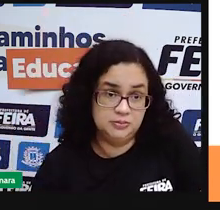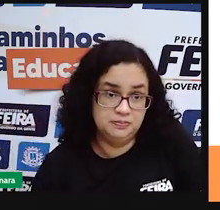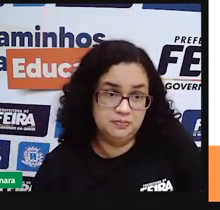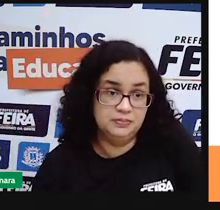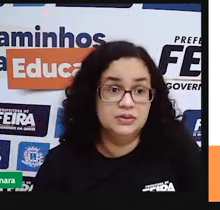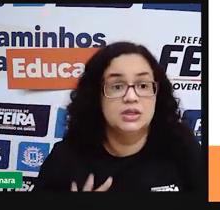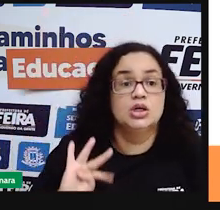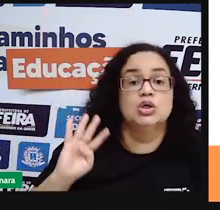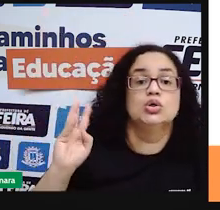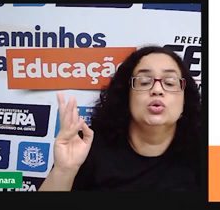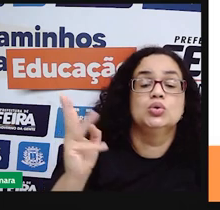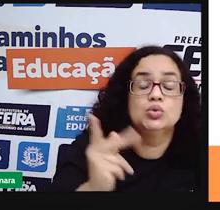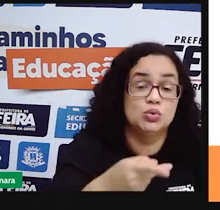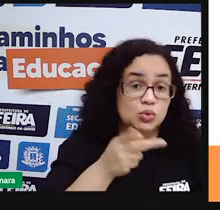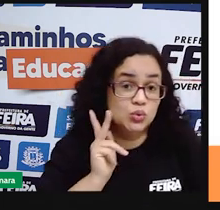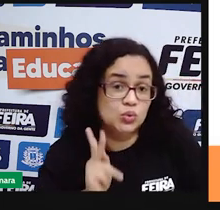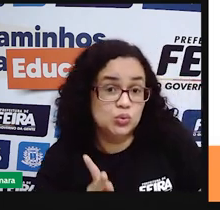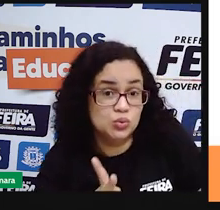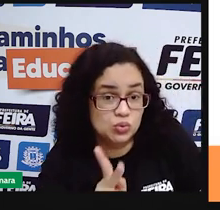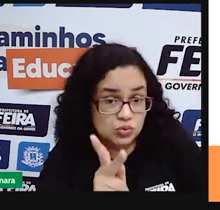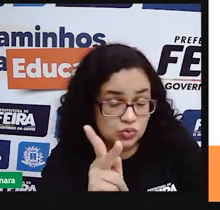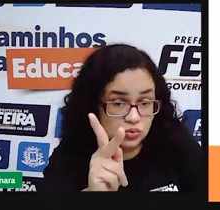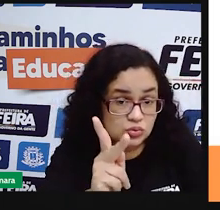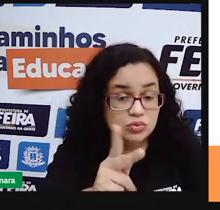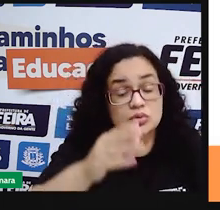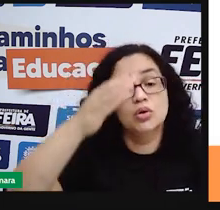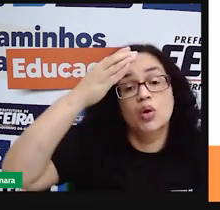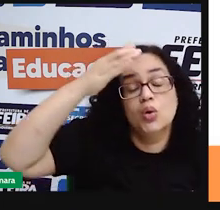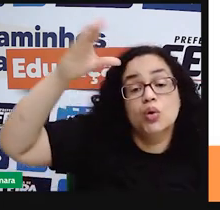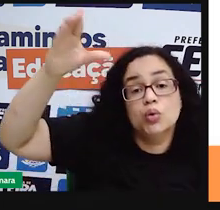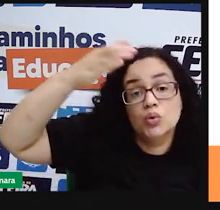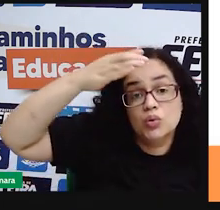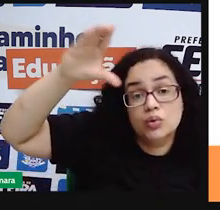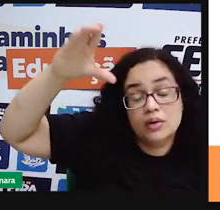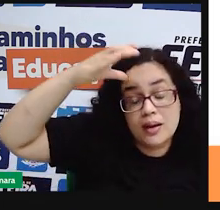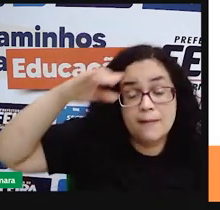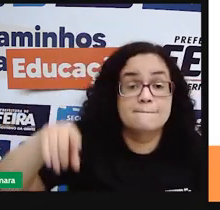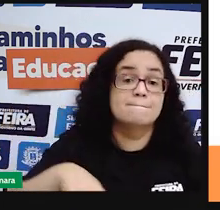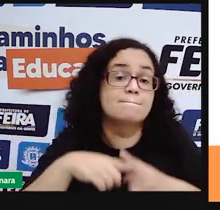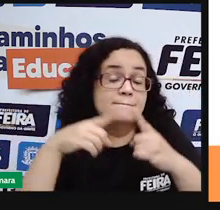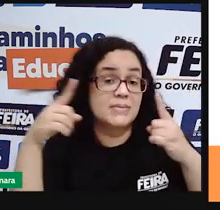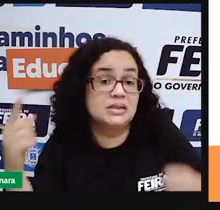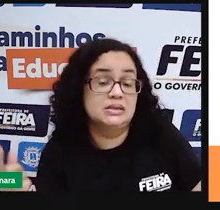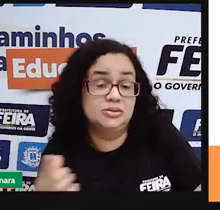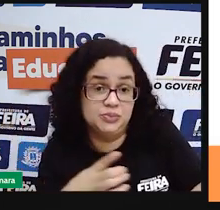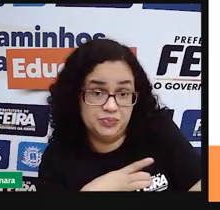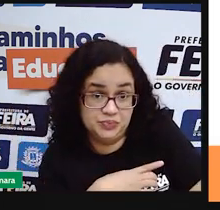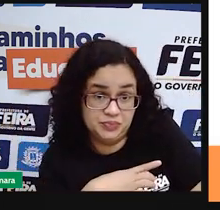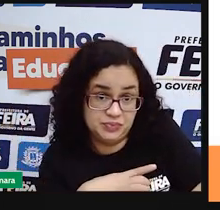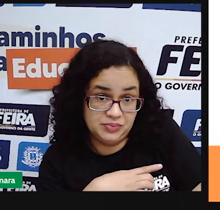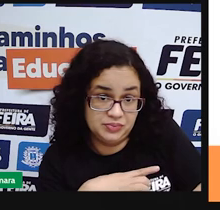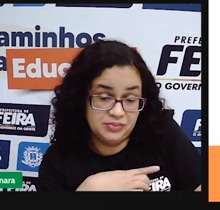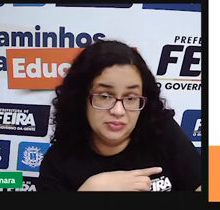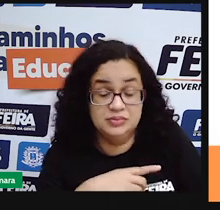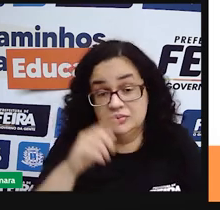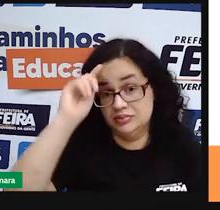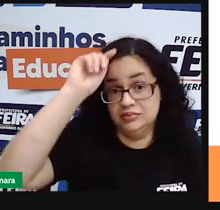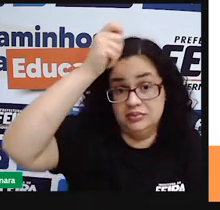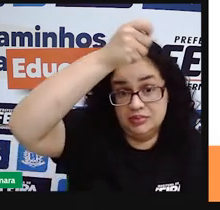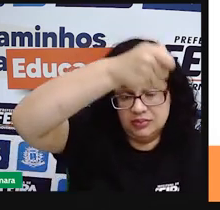continuando a dar sua contribuição cultural, mas também fazendo parte aí das decisões, dos